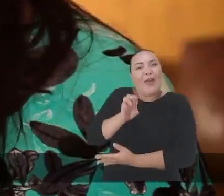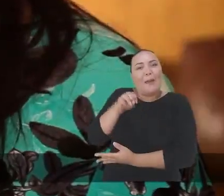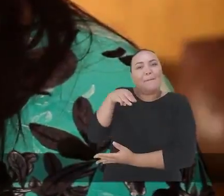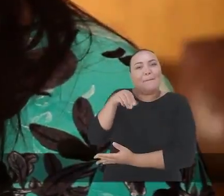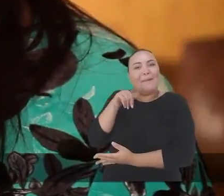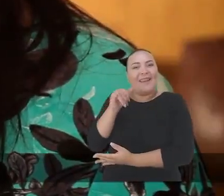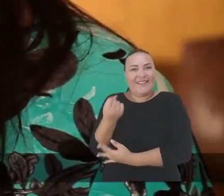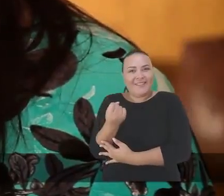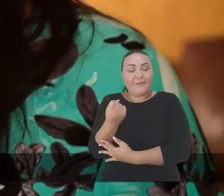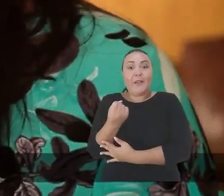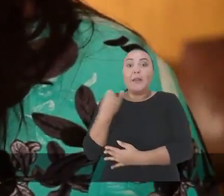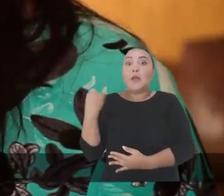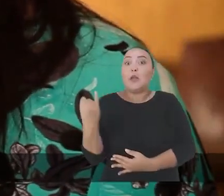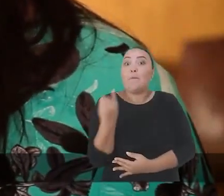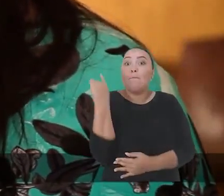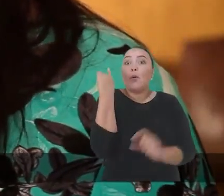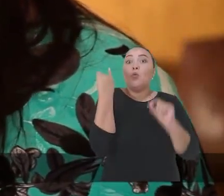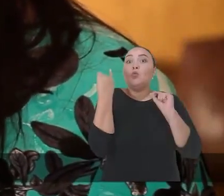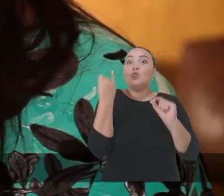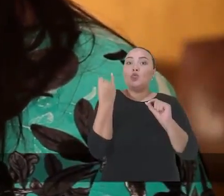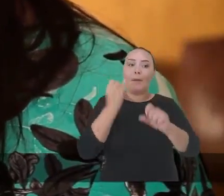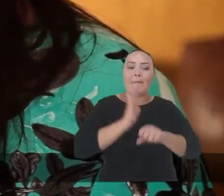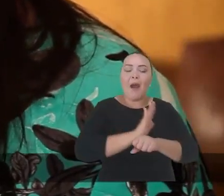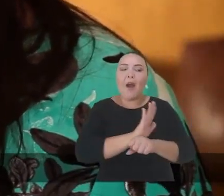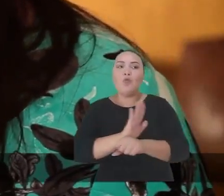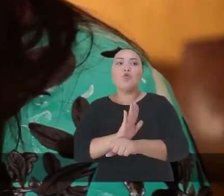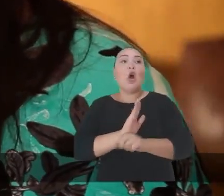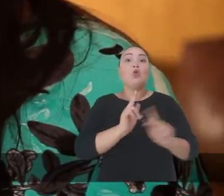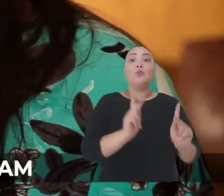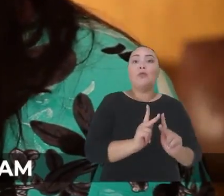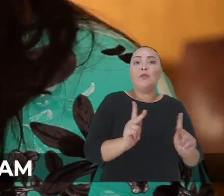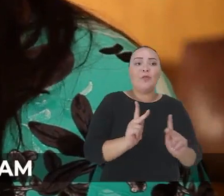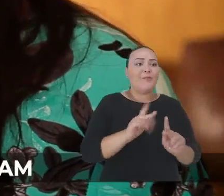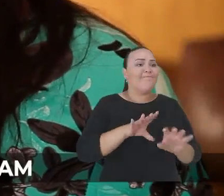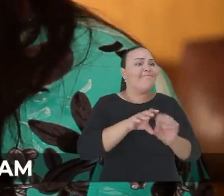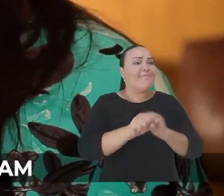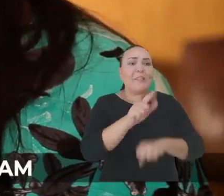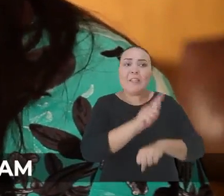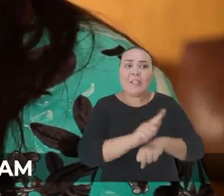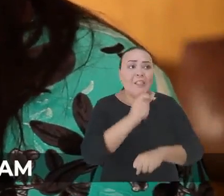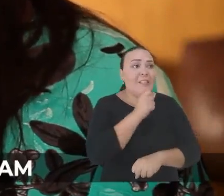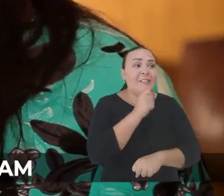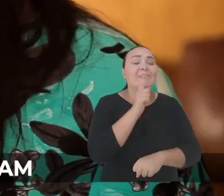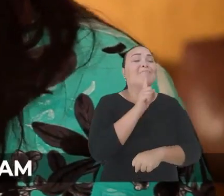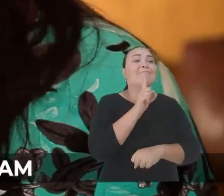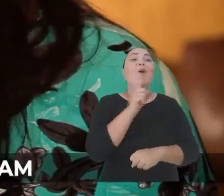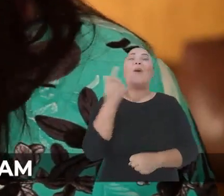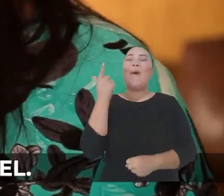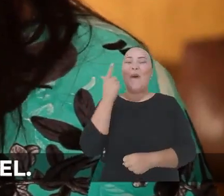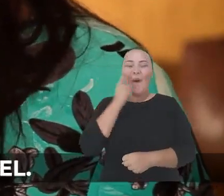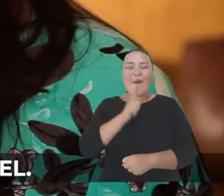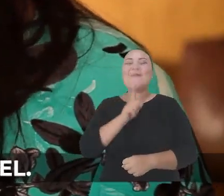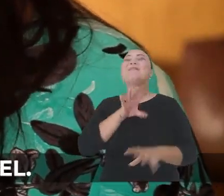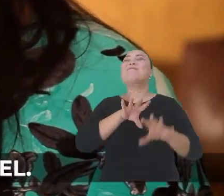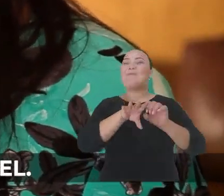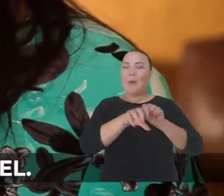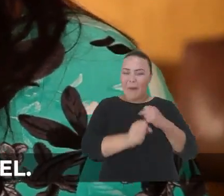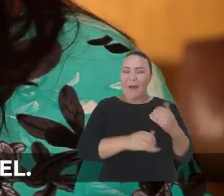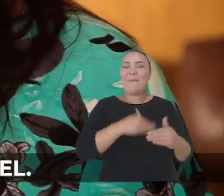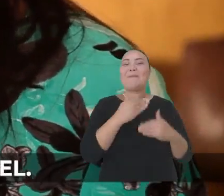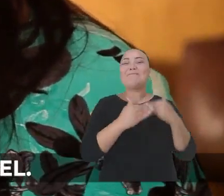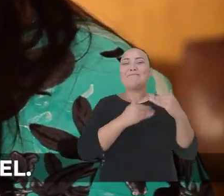mais importante, um investimento na formação daqueles professores que ainda não tinham a graduação